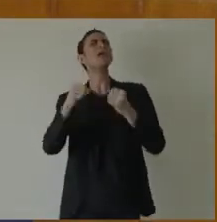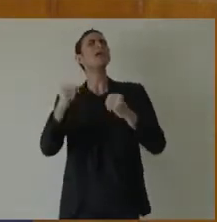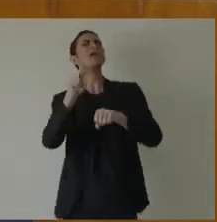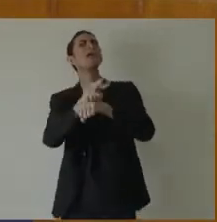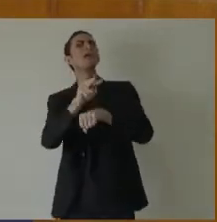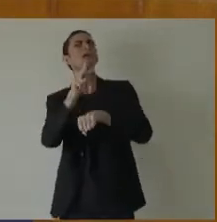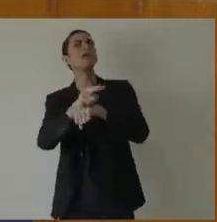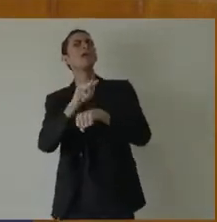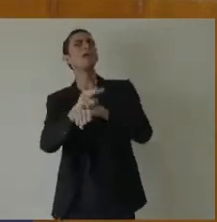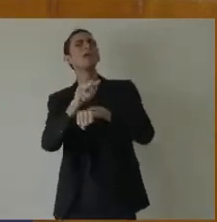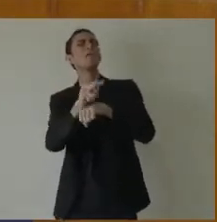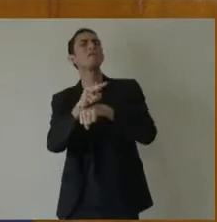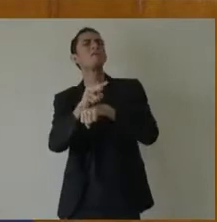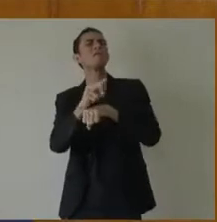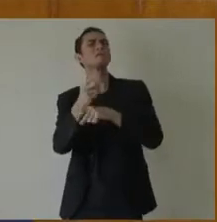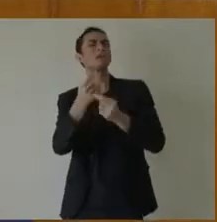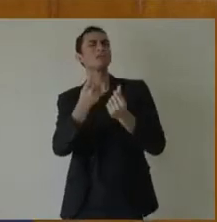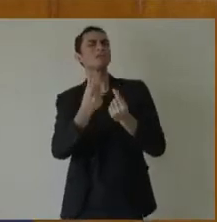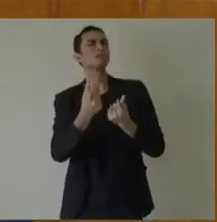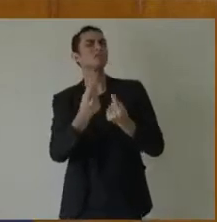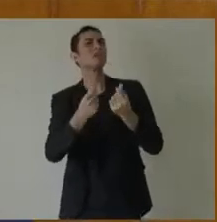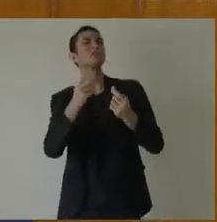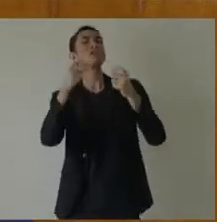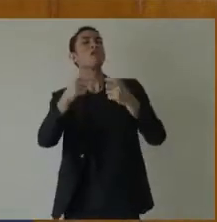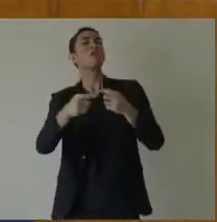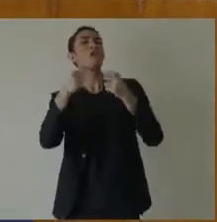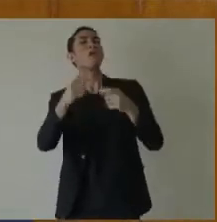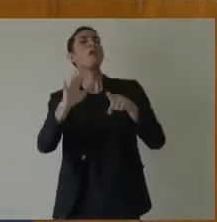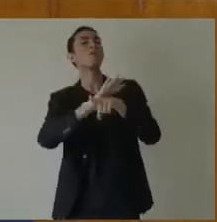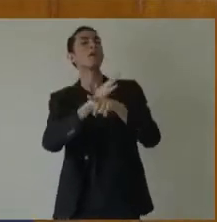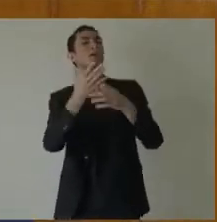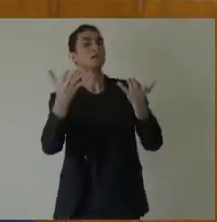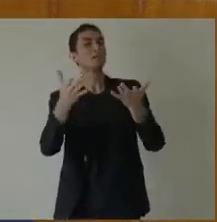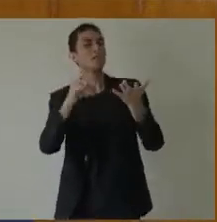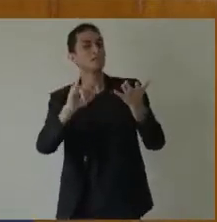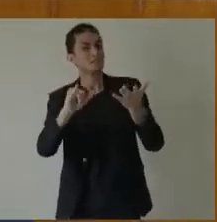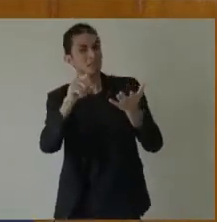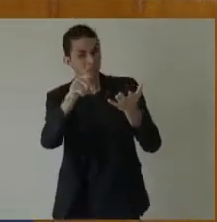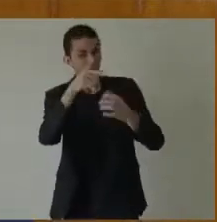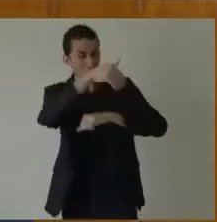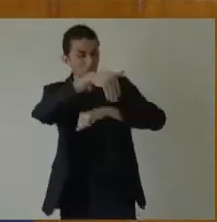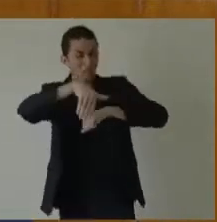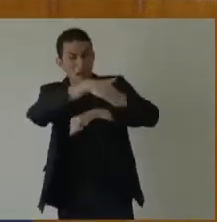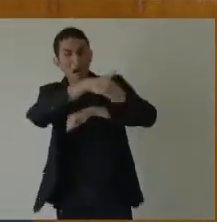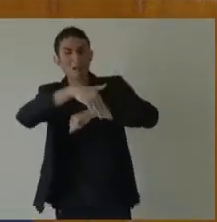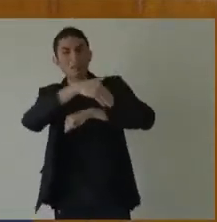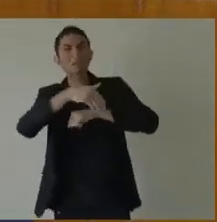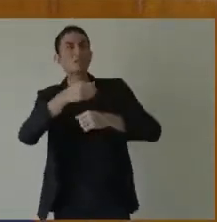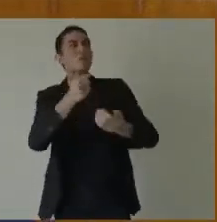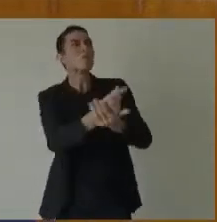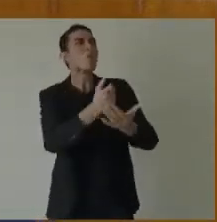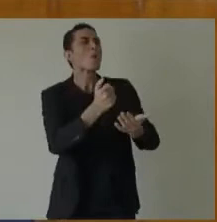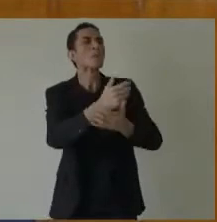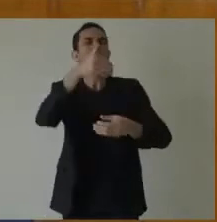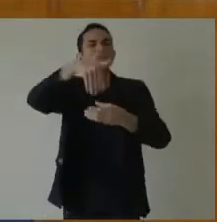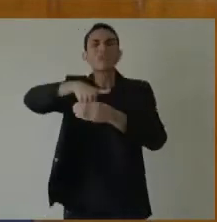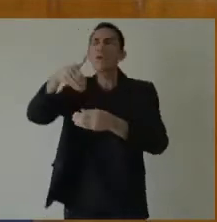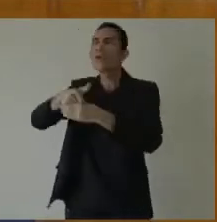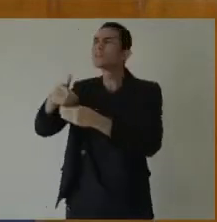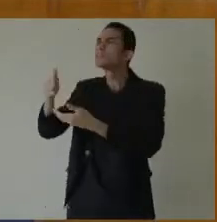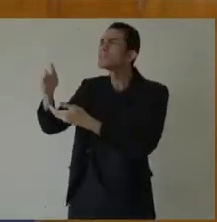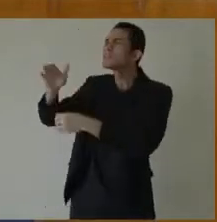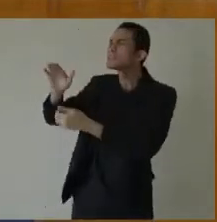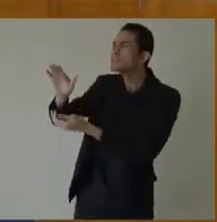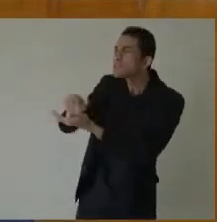porque você está na rua comprando voto, contratando pessoas, manipulando os dados, você está sendo uma